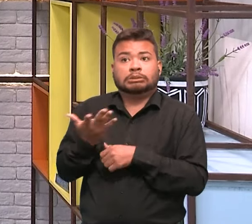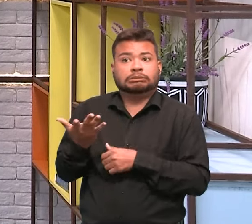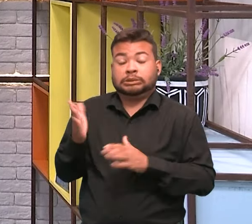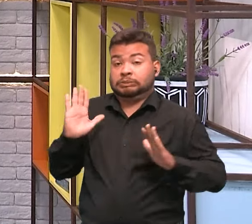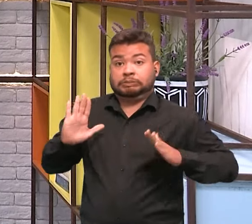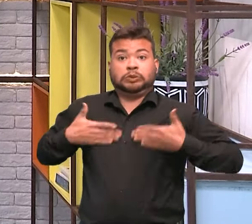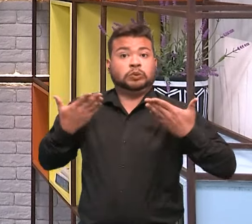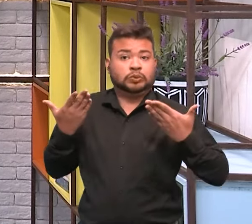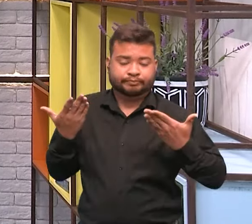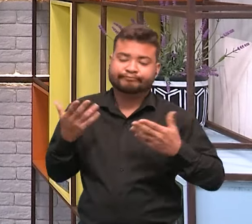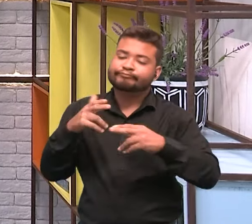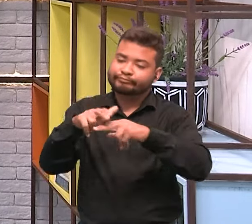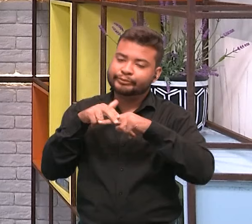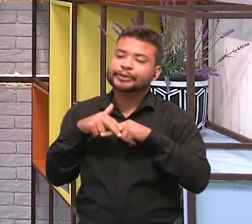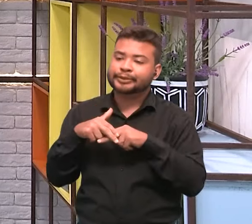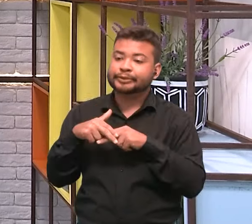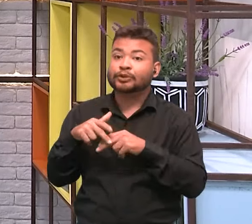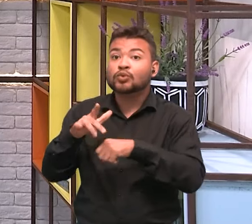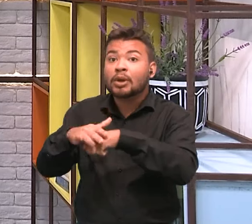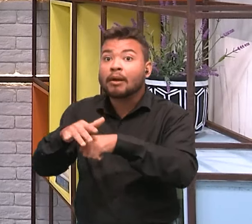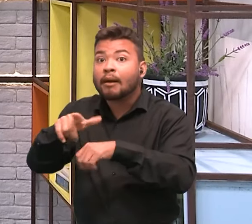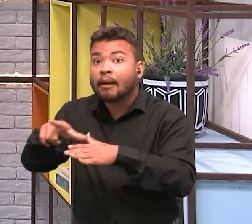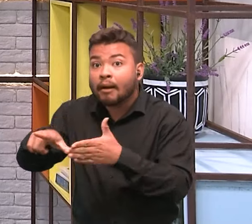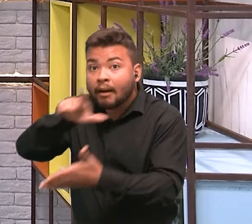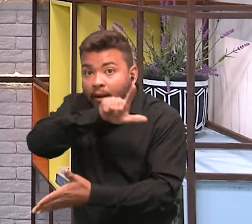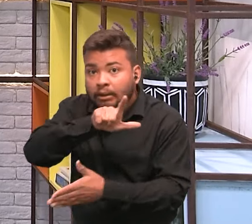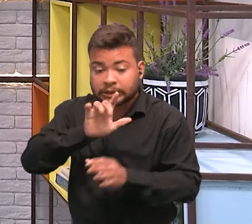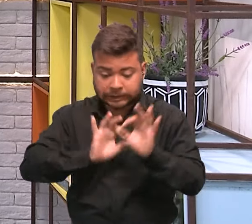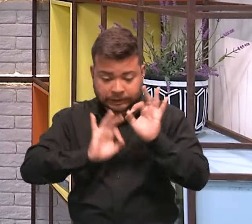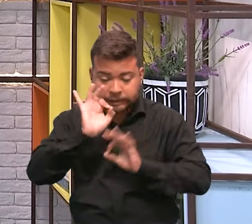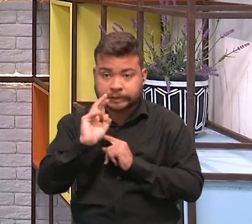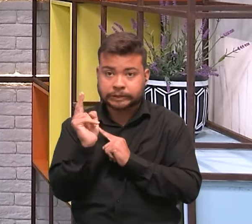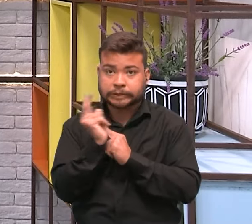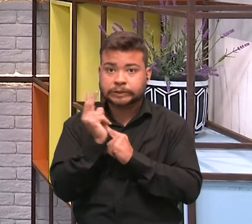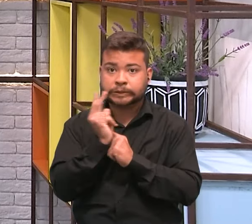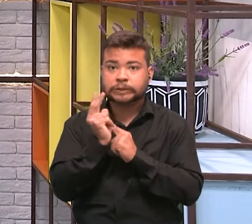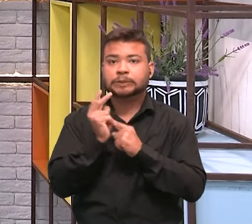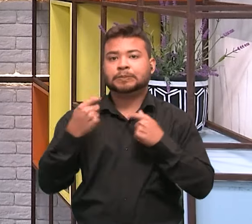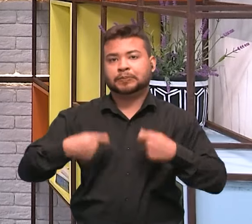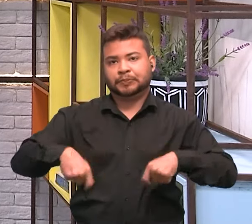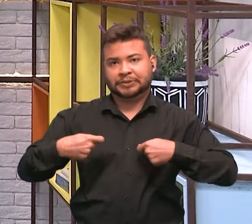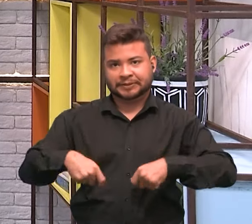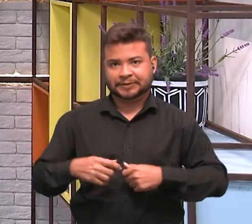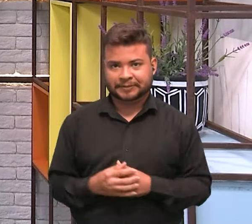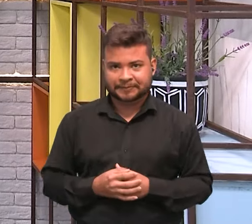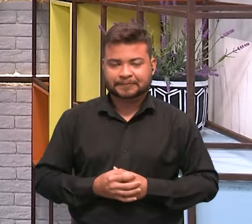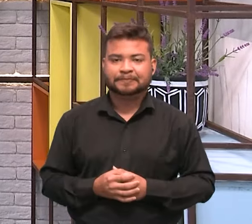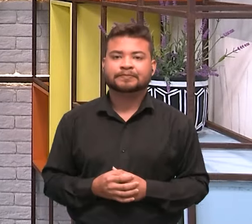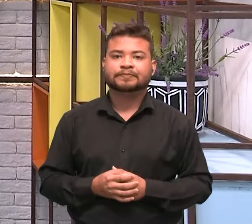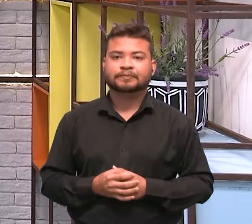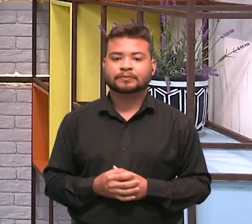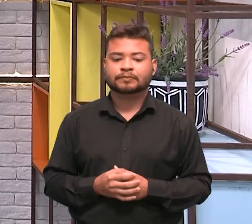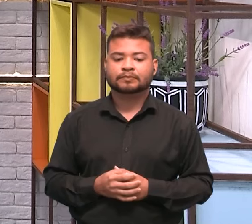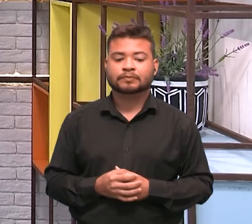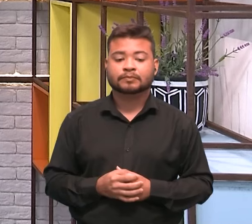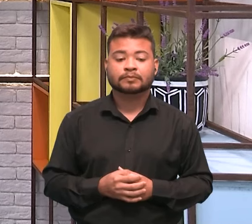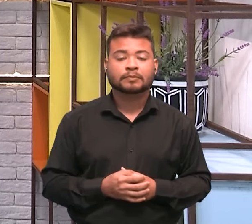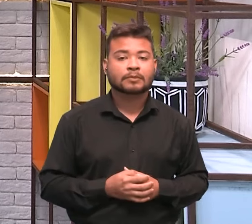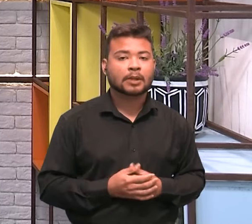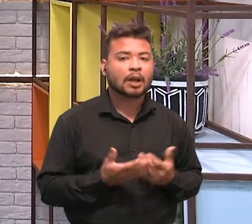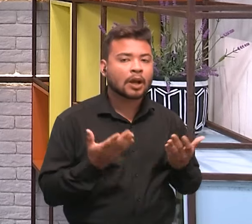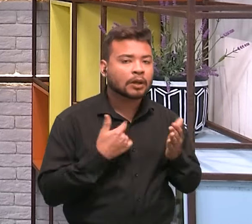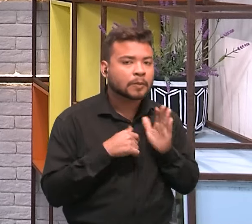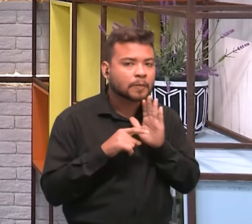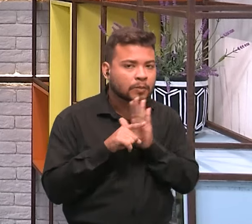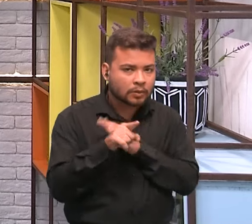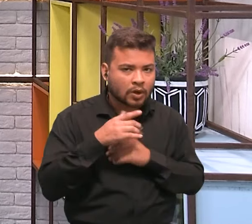tem que estar prevenindo e está aí a oportunidade de vocês, então, acompanharem como que está a sua saúde. É importante. Agora, deixa eu te perguntar,